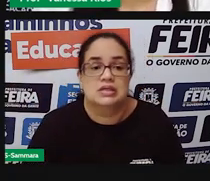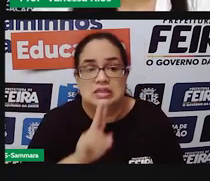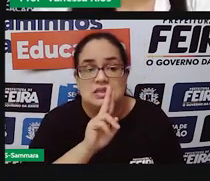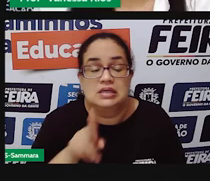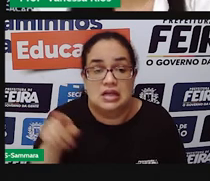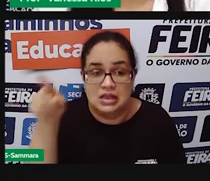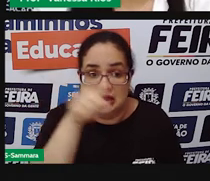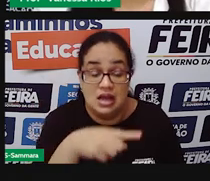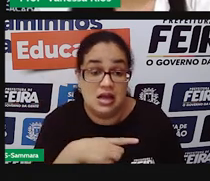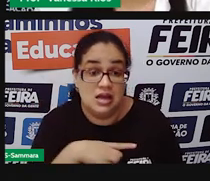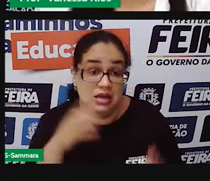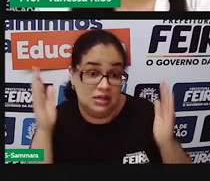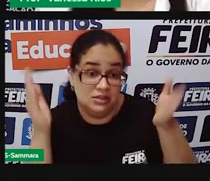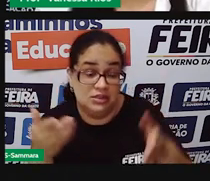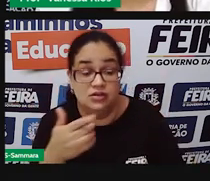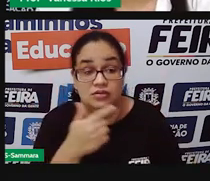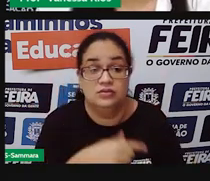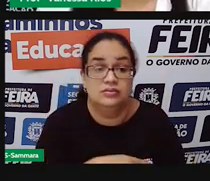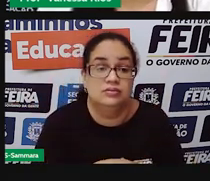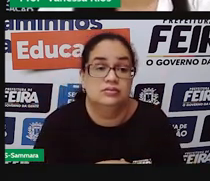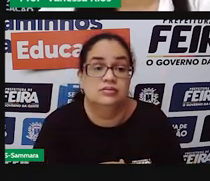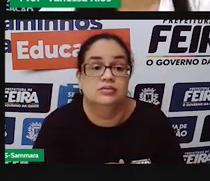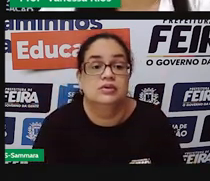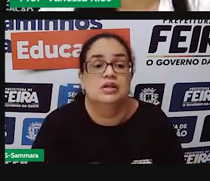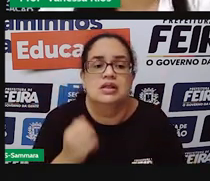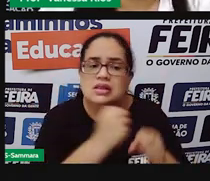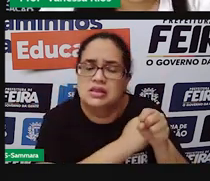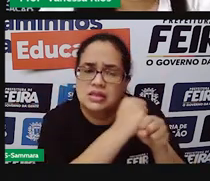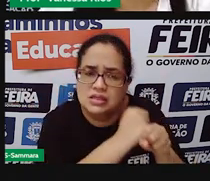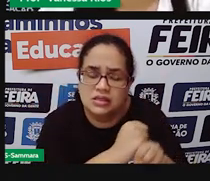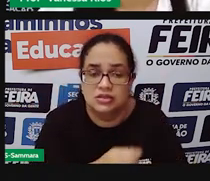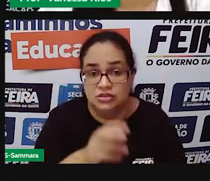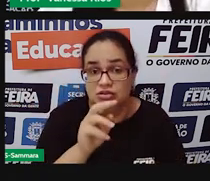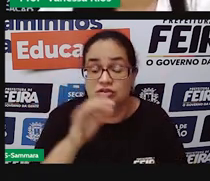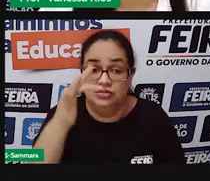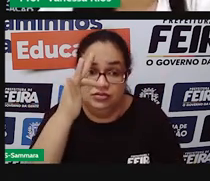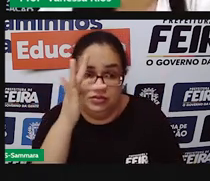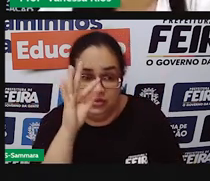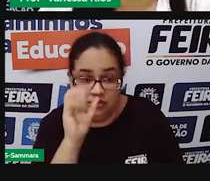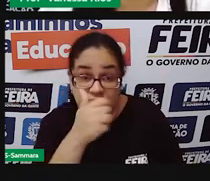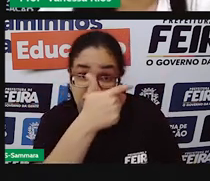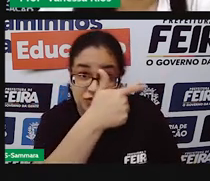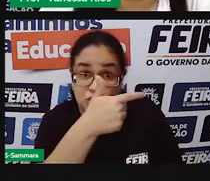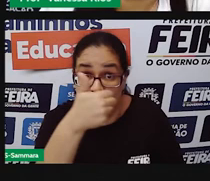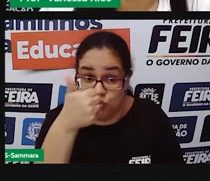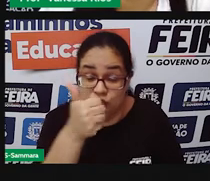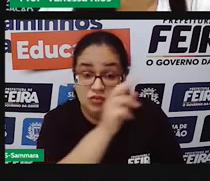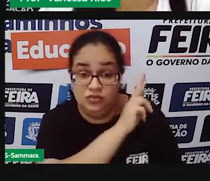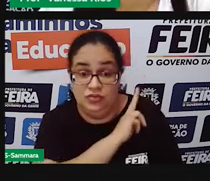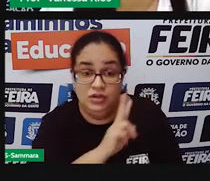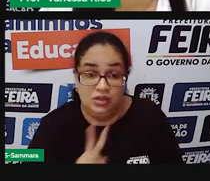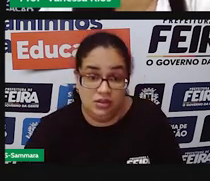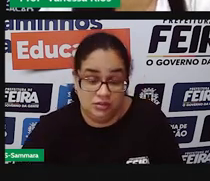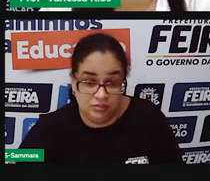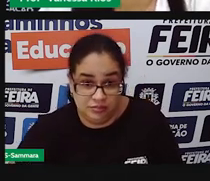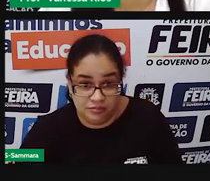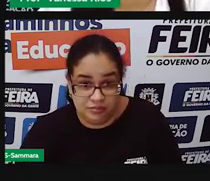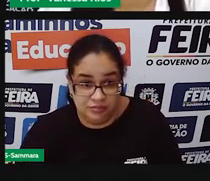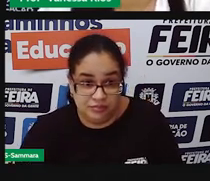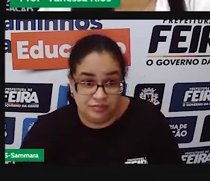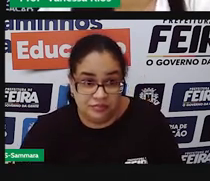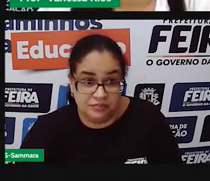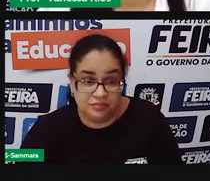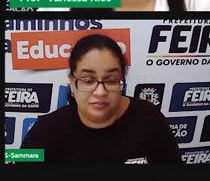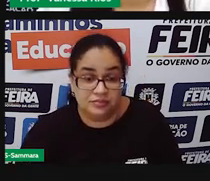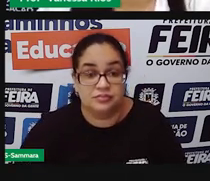E vereadores né diante aí do tamanho de Feira de Santana a gente tem aí confondo a Câmara Municipal de Vereadores